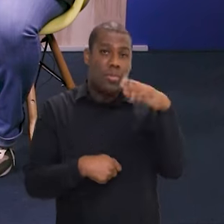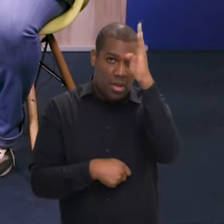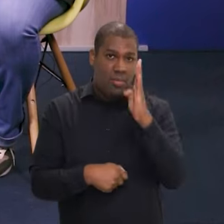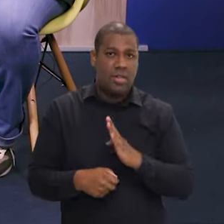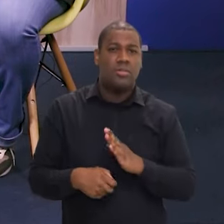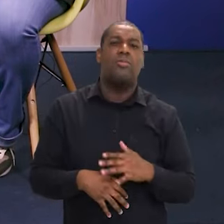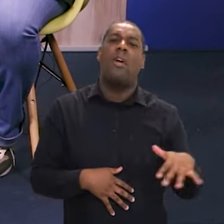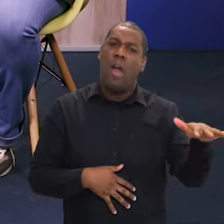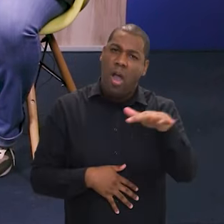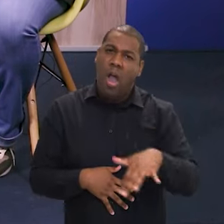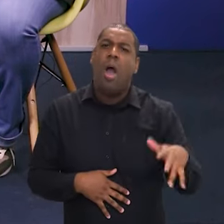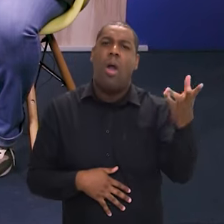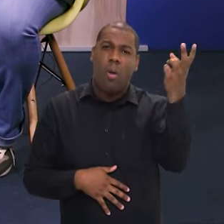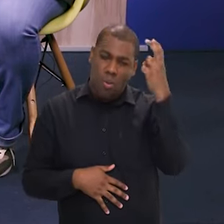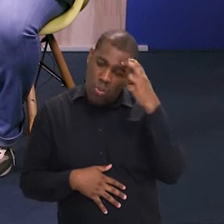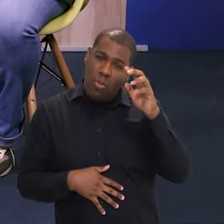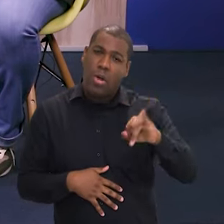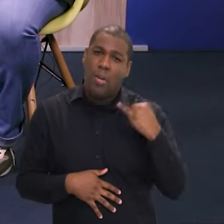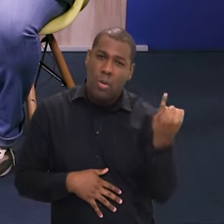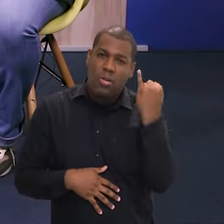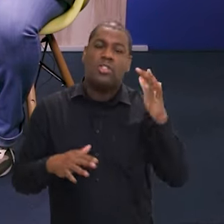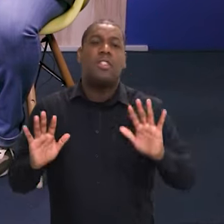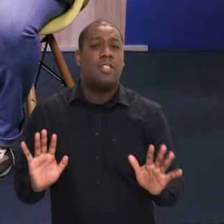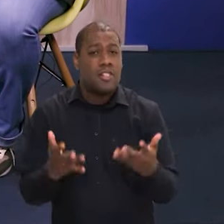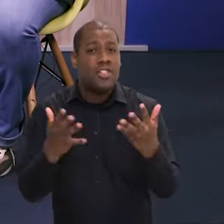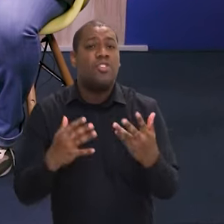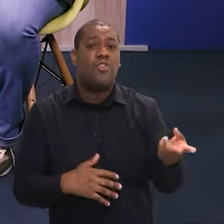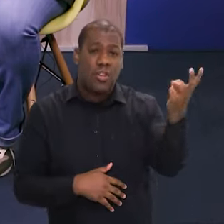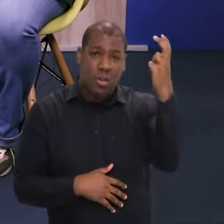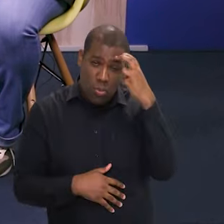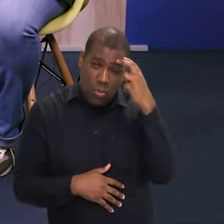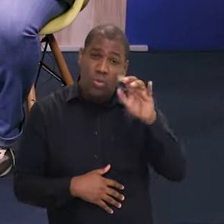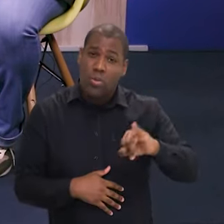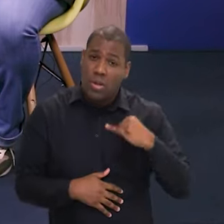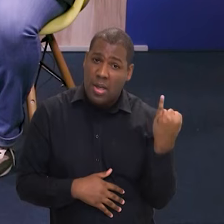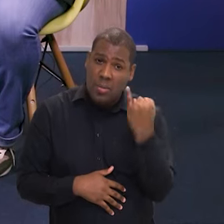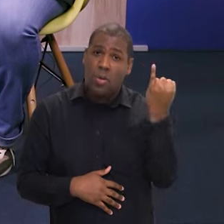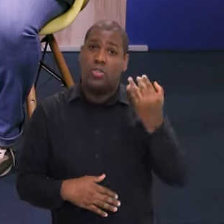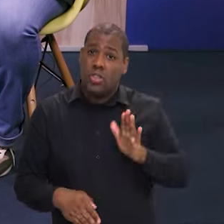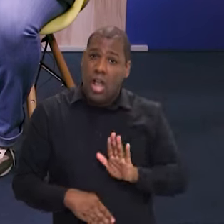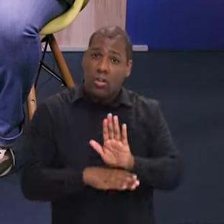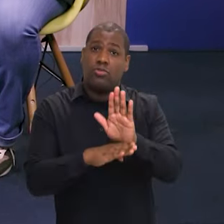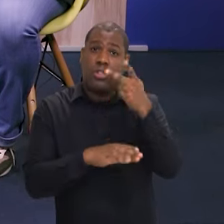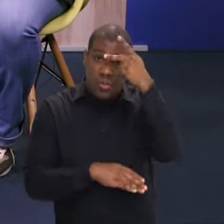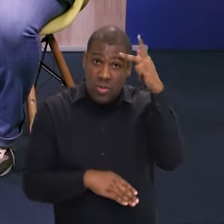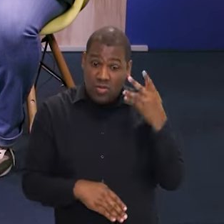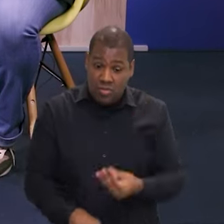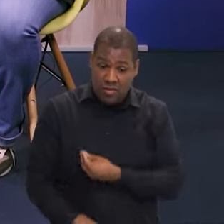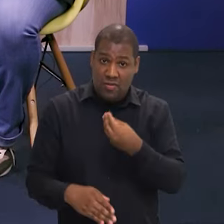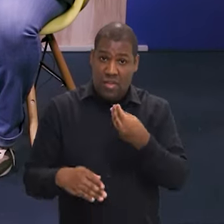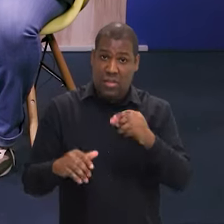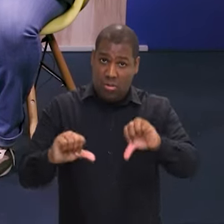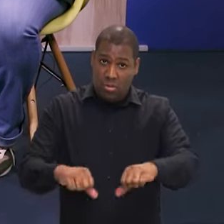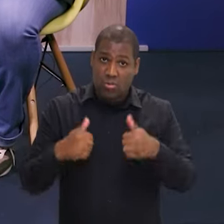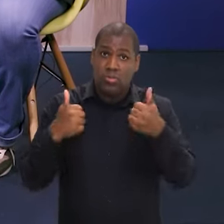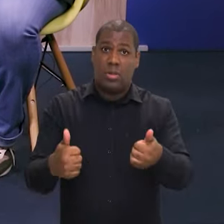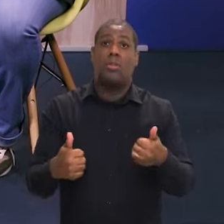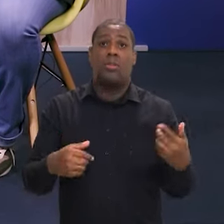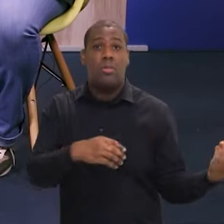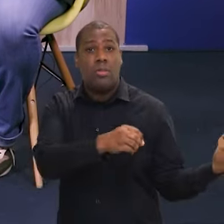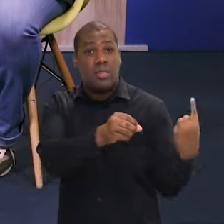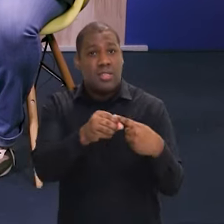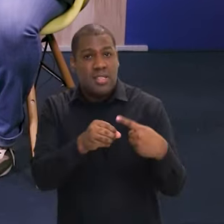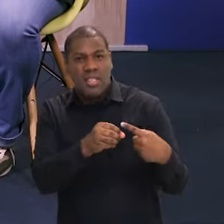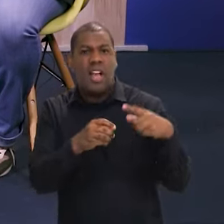setor altamente positivo nesse sentido. O fomento cultural é um fomento positivo. Ele mexe com a vida das pessoas, mexe com a cidade